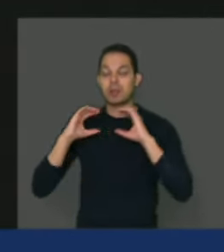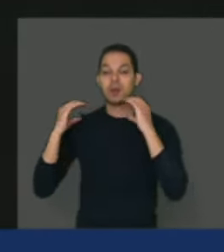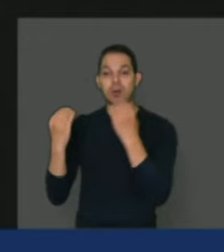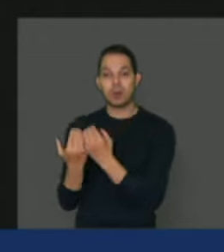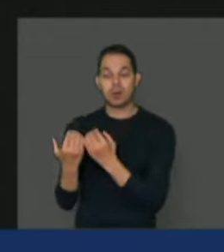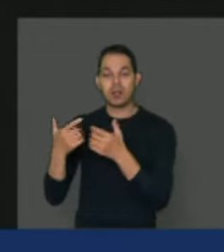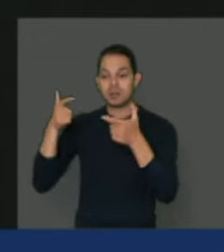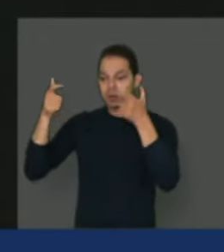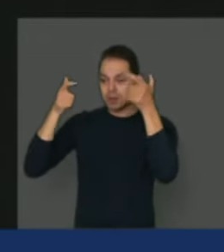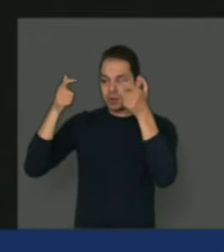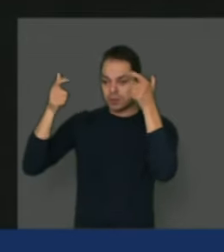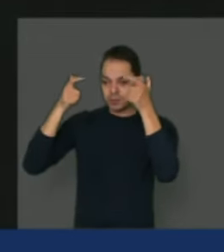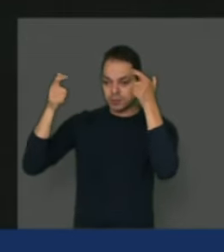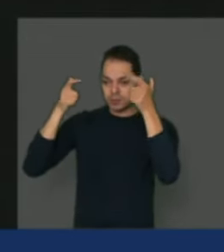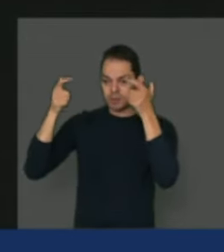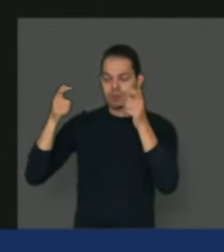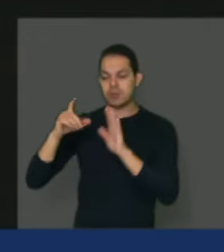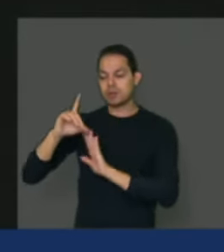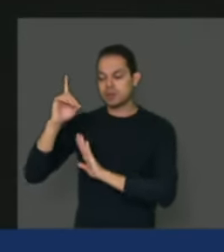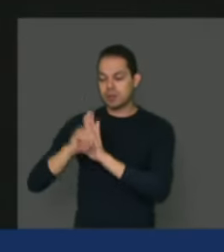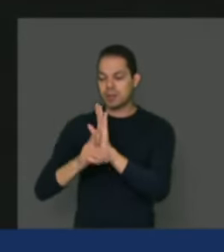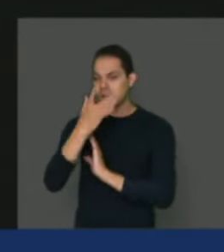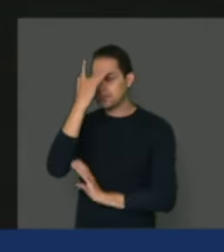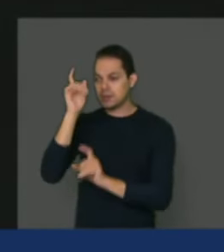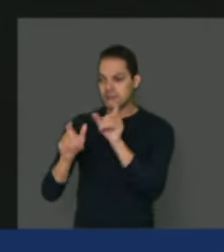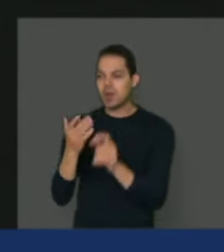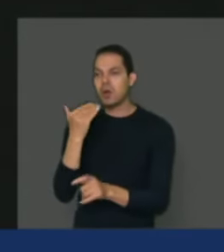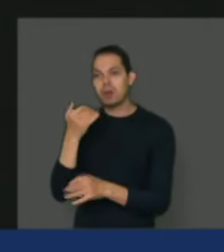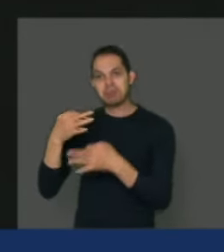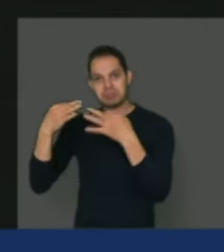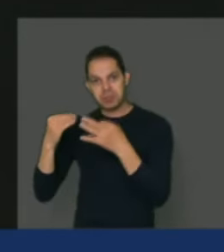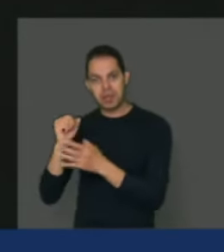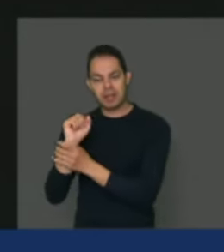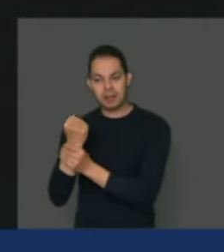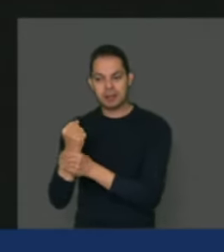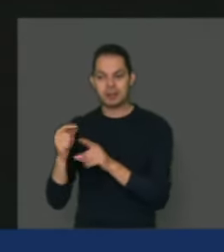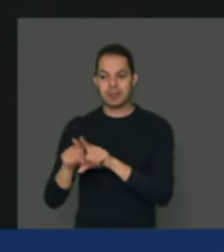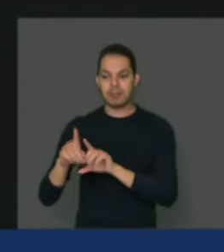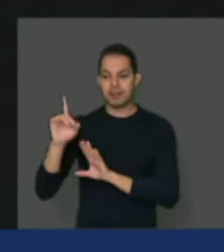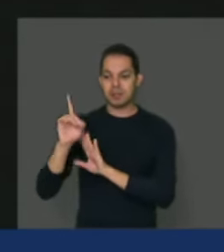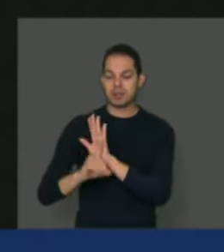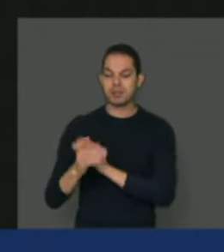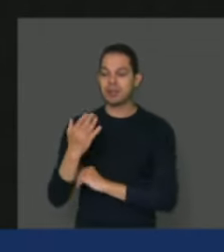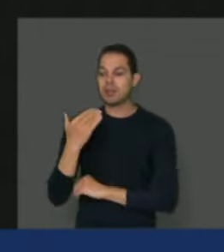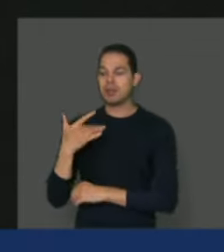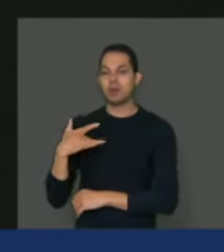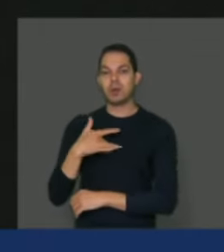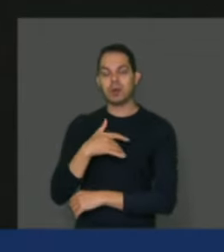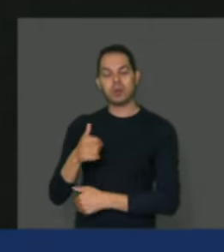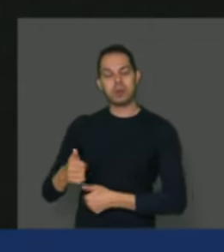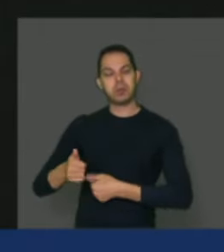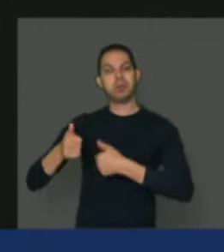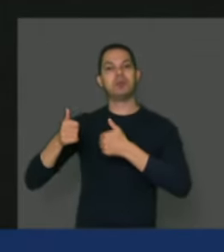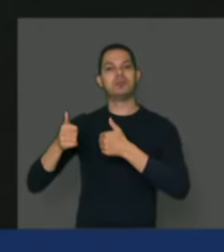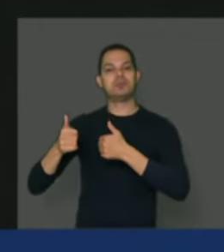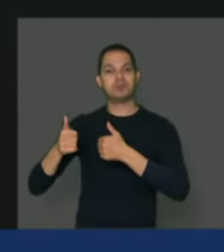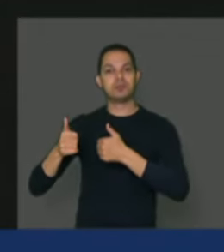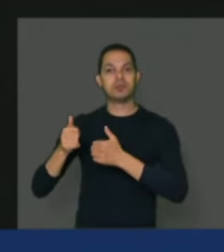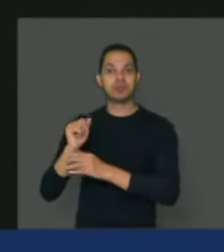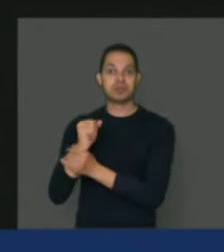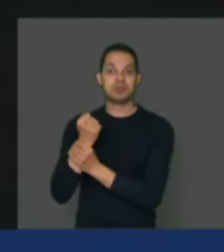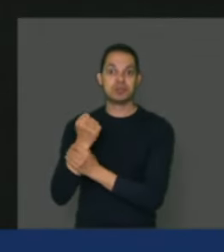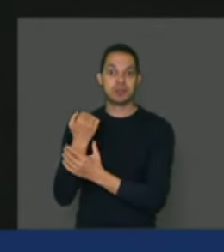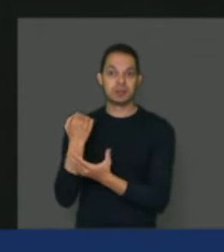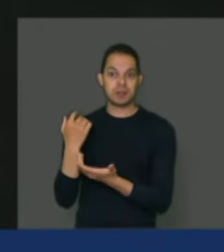não apenas como o direito das pessoas se alimentar, mas como o direito das pessoas se alimentar bem, alimentar saudável. A